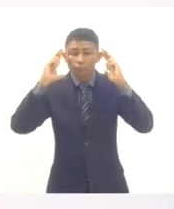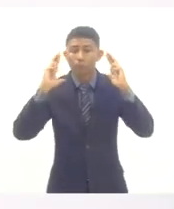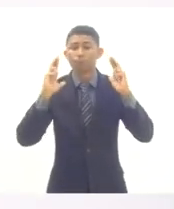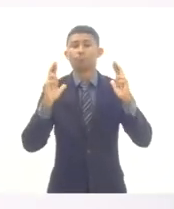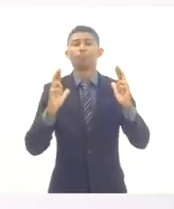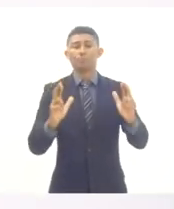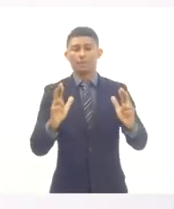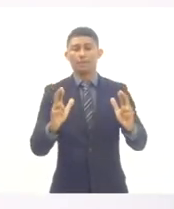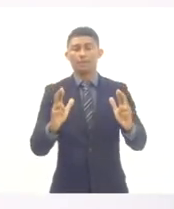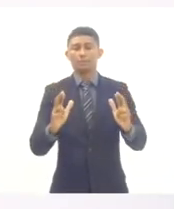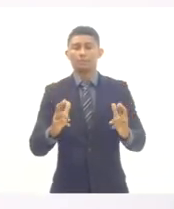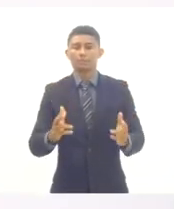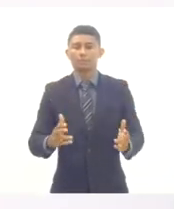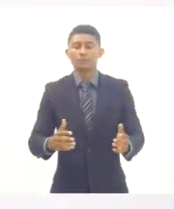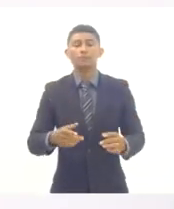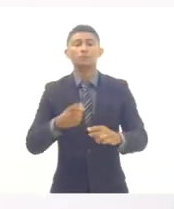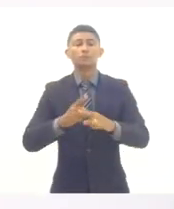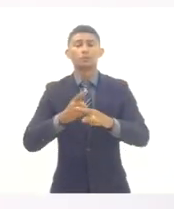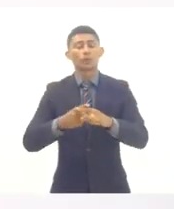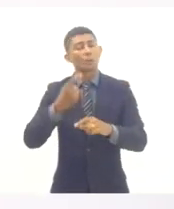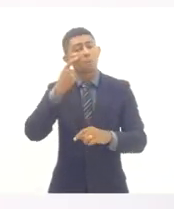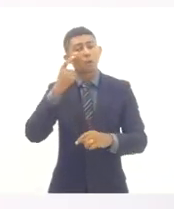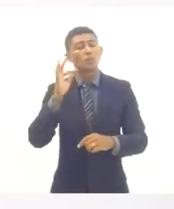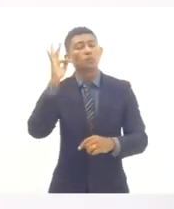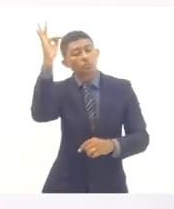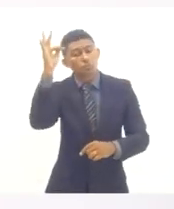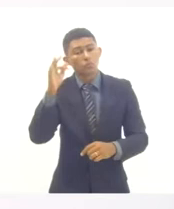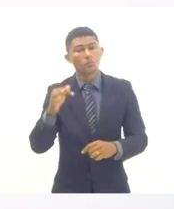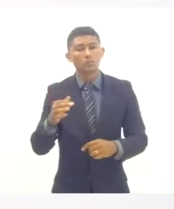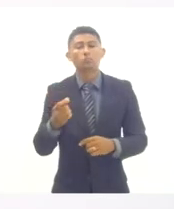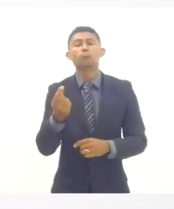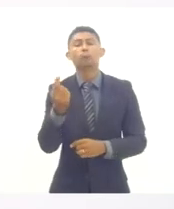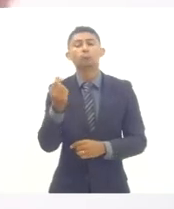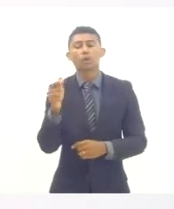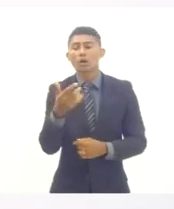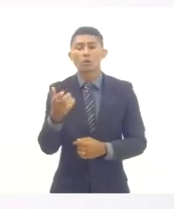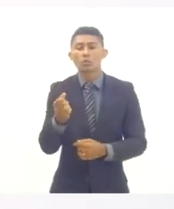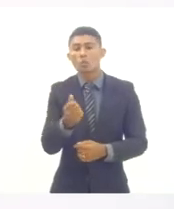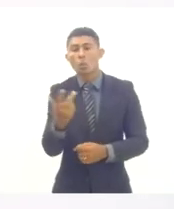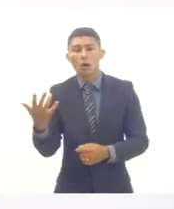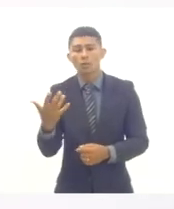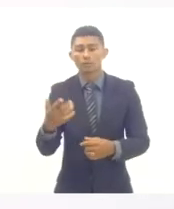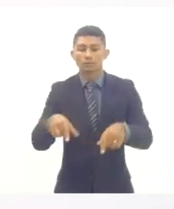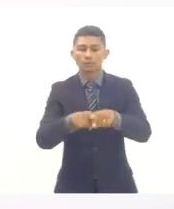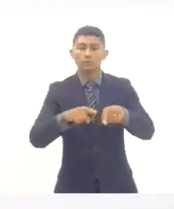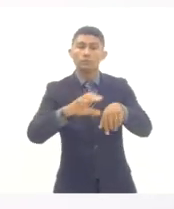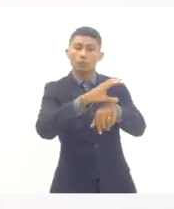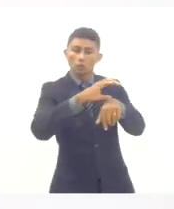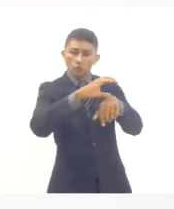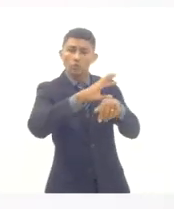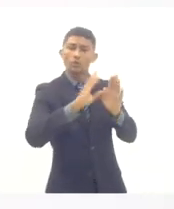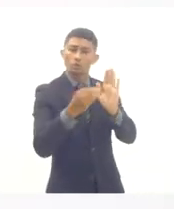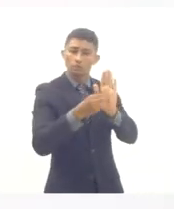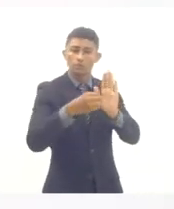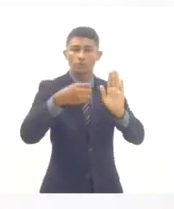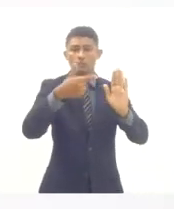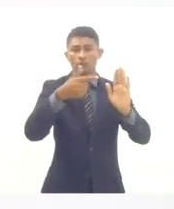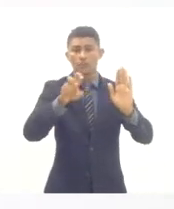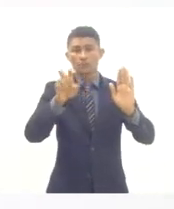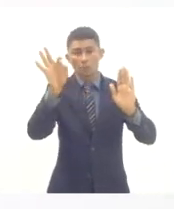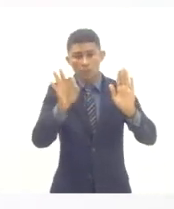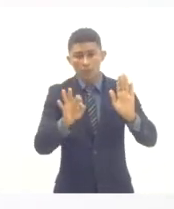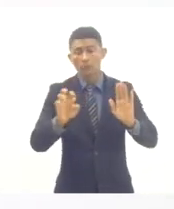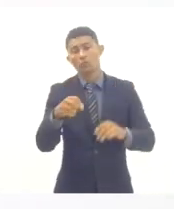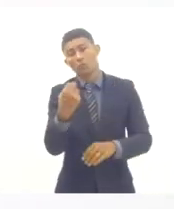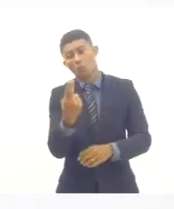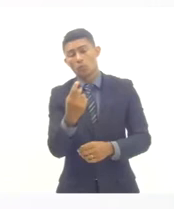de previsão de investimento na educação. Seja os 25% constitucionais, seja o recurso do Fundeb,